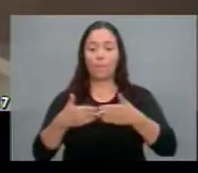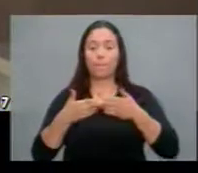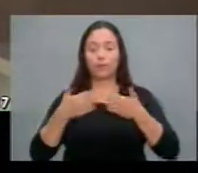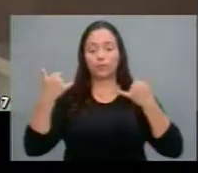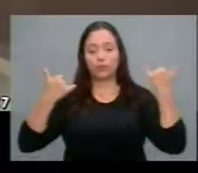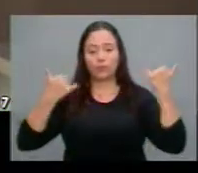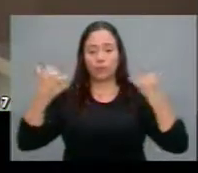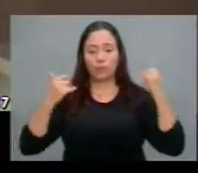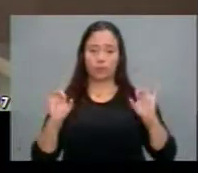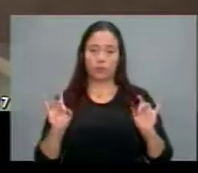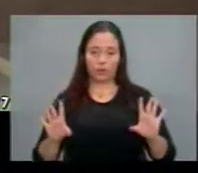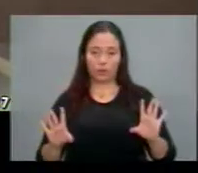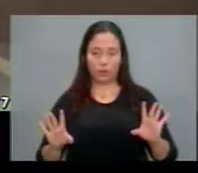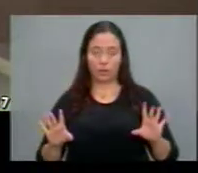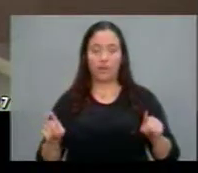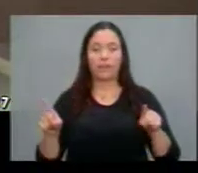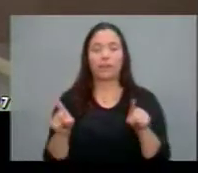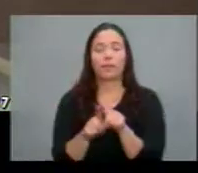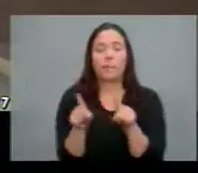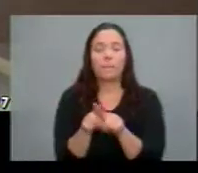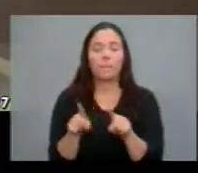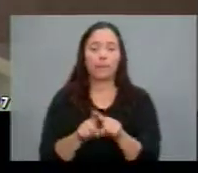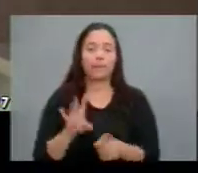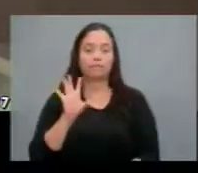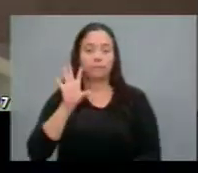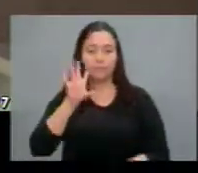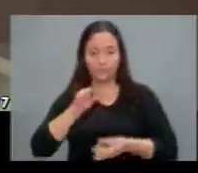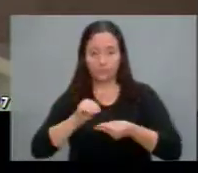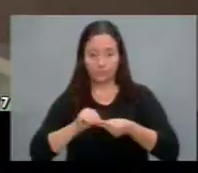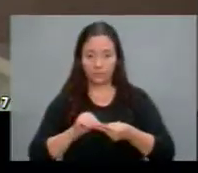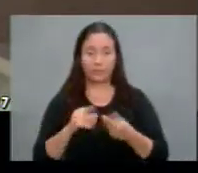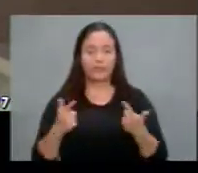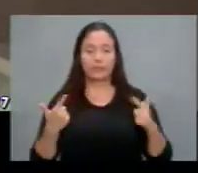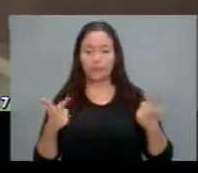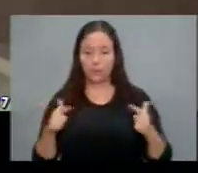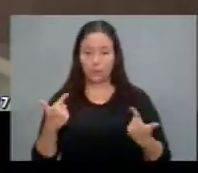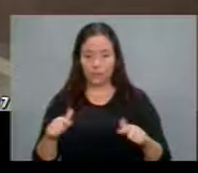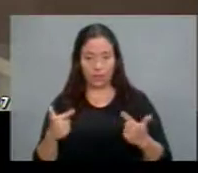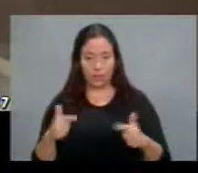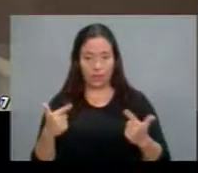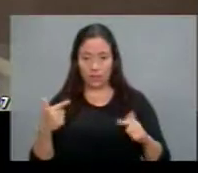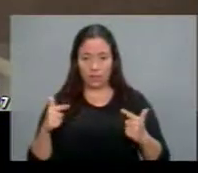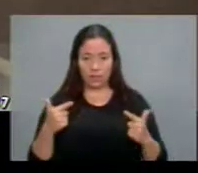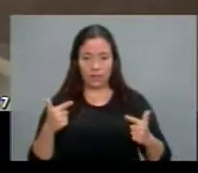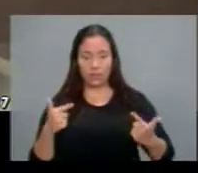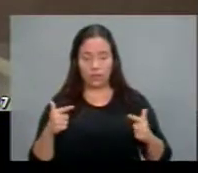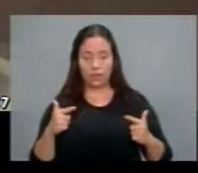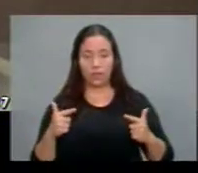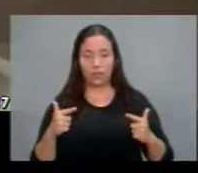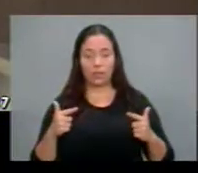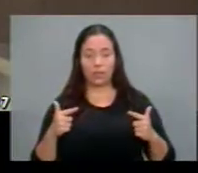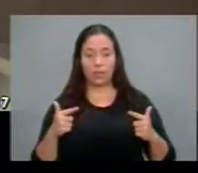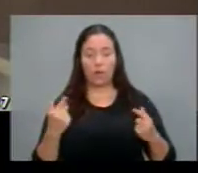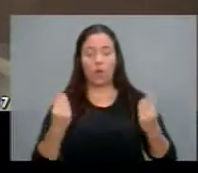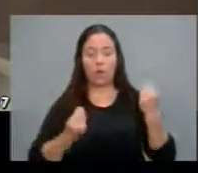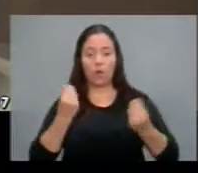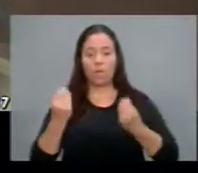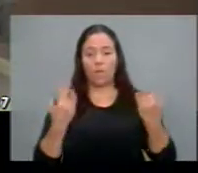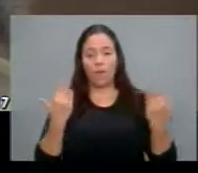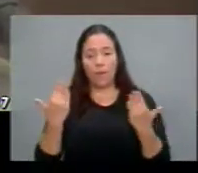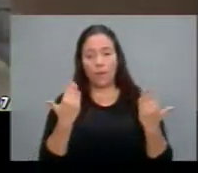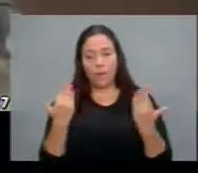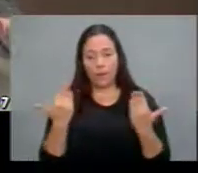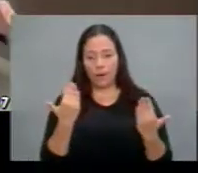informações até para concluir que ok não houve não houve diferenciações